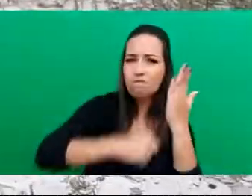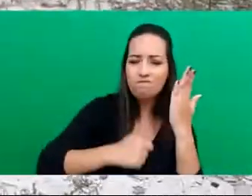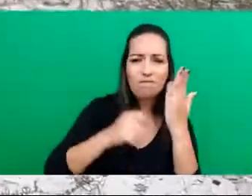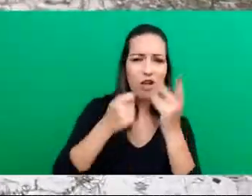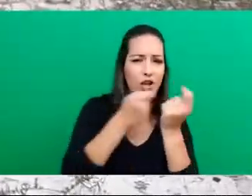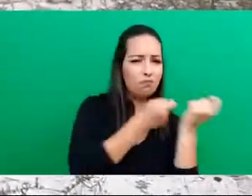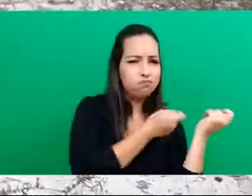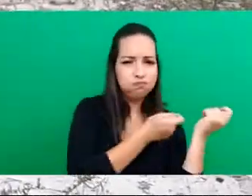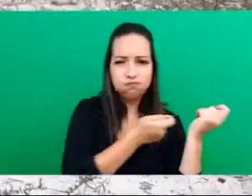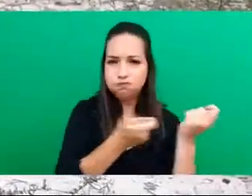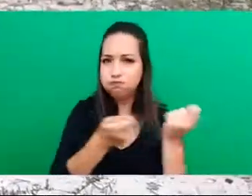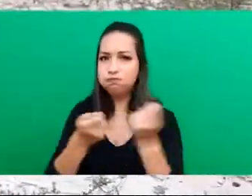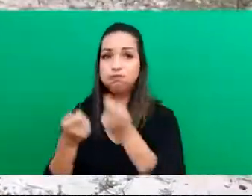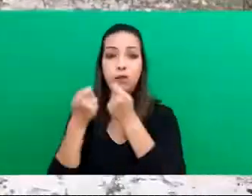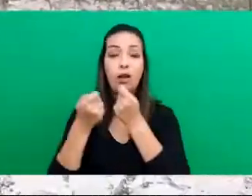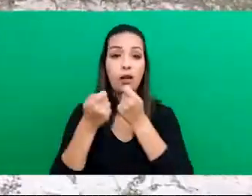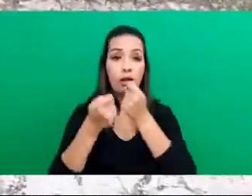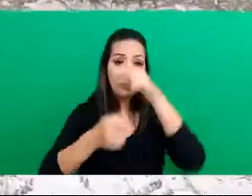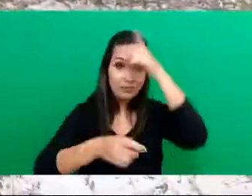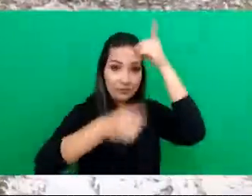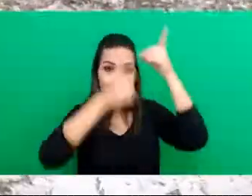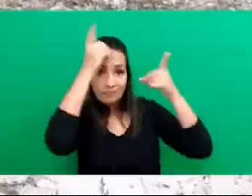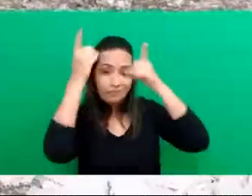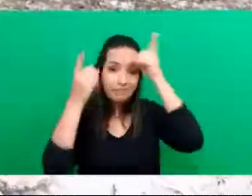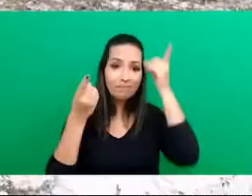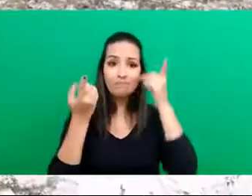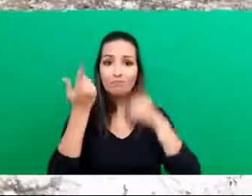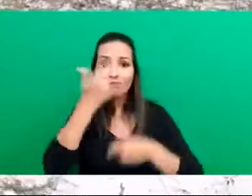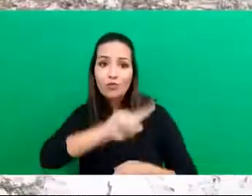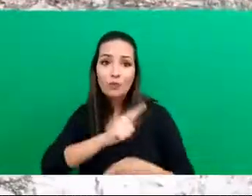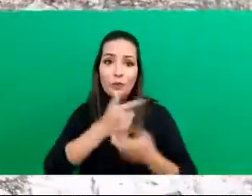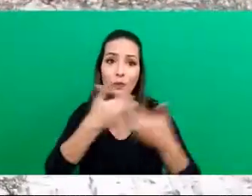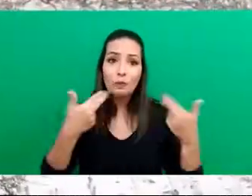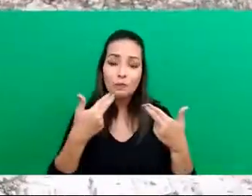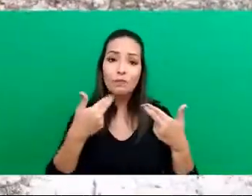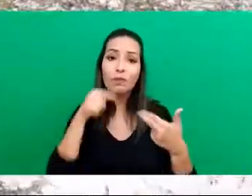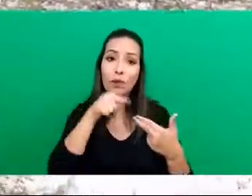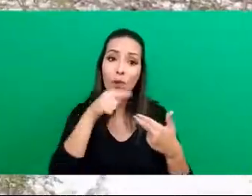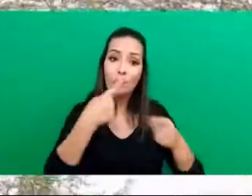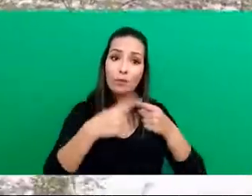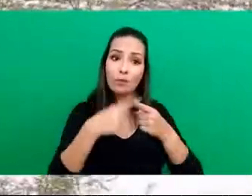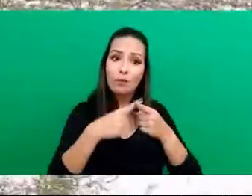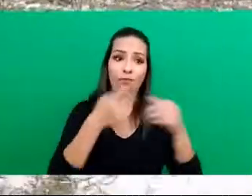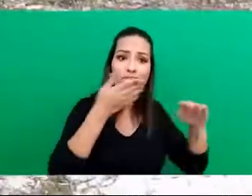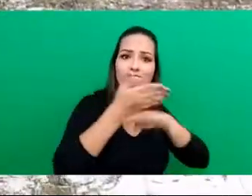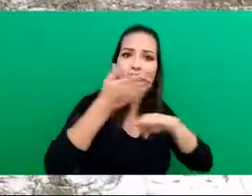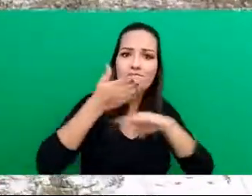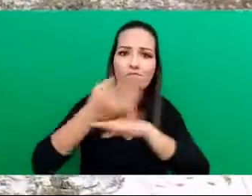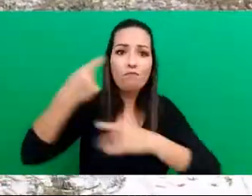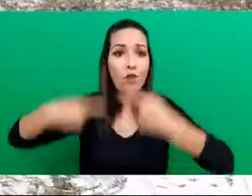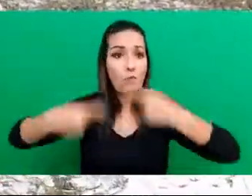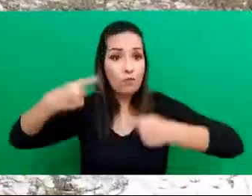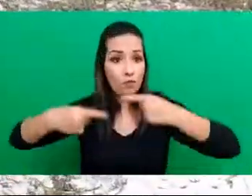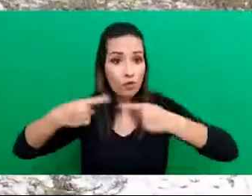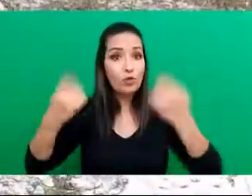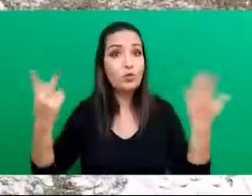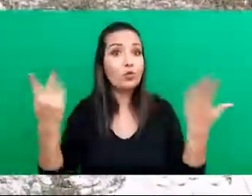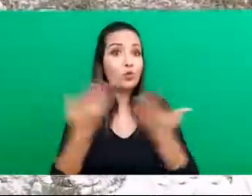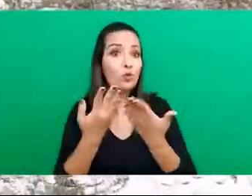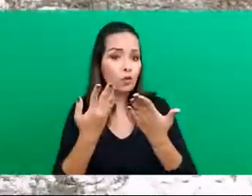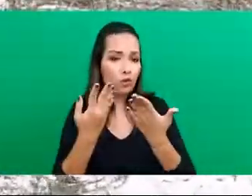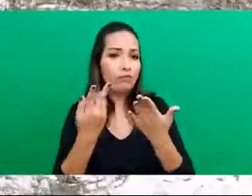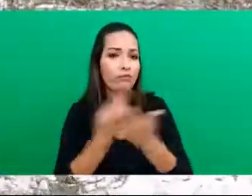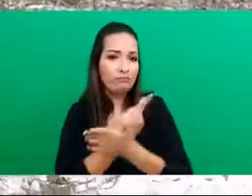constantemente para nos reinventar e nos inserir nesse quadro político que nós nos encontramos